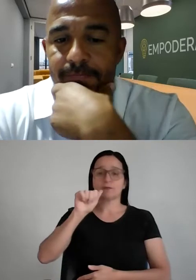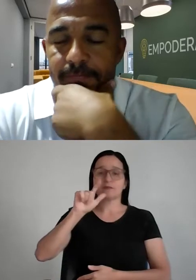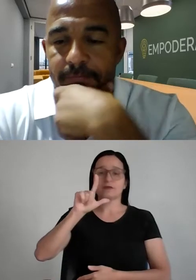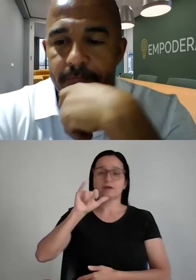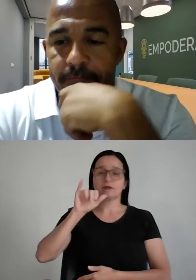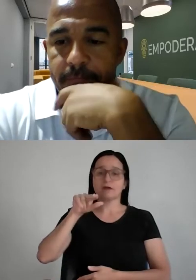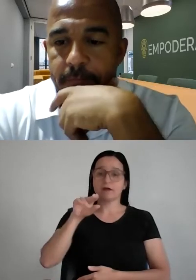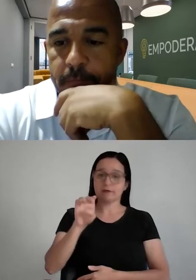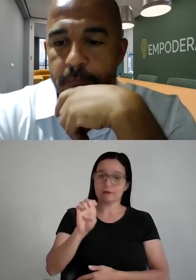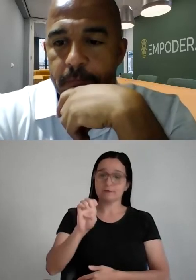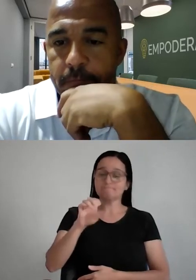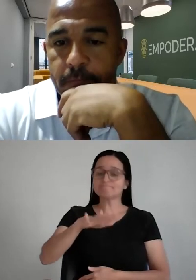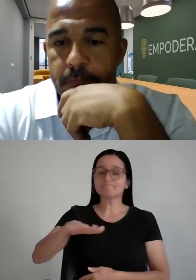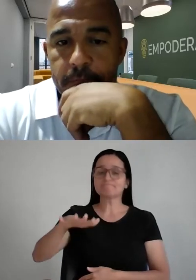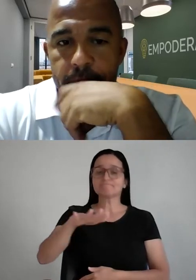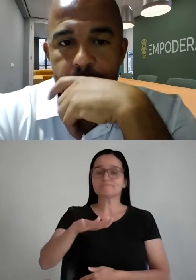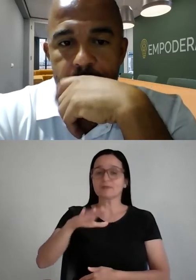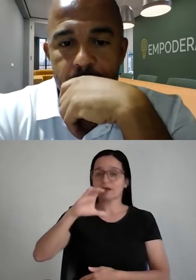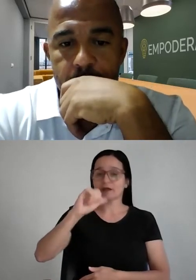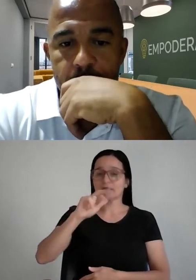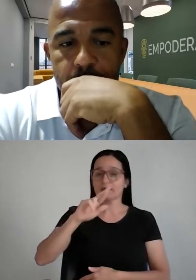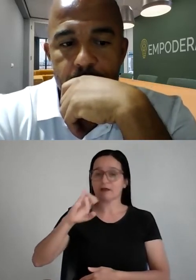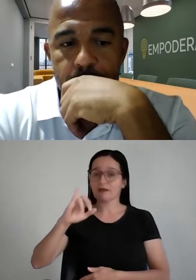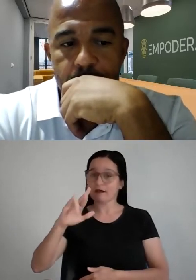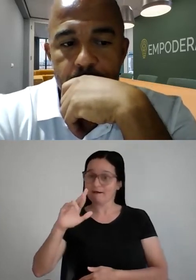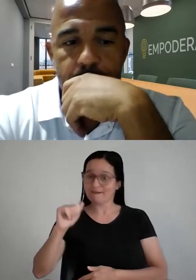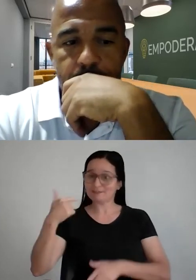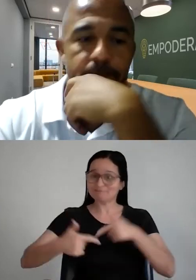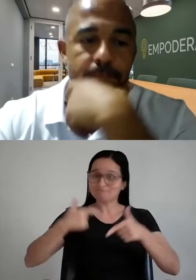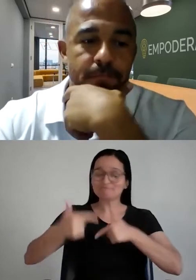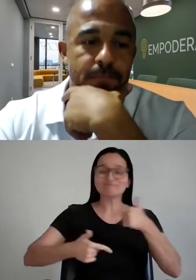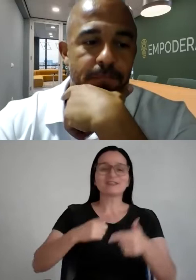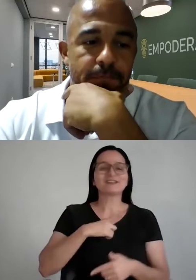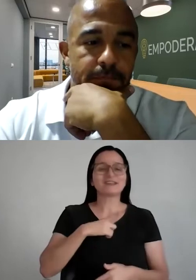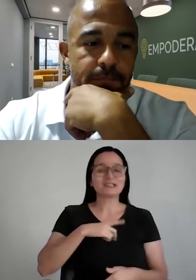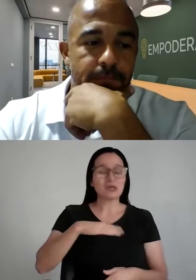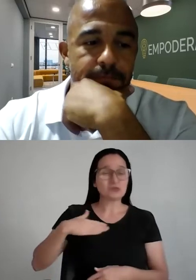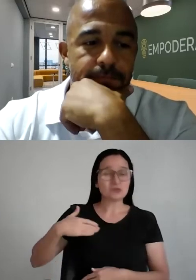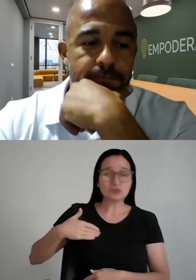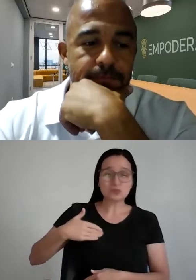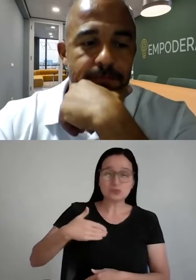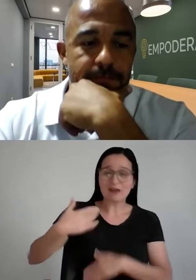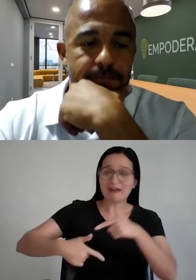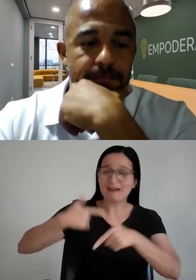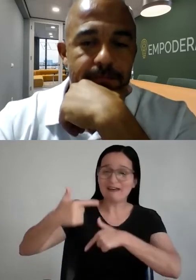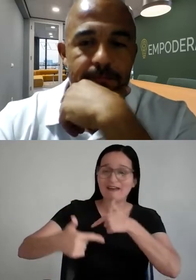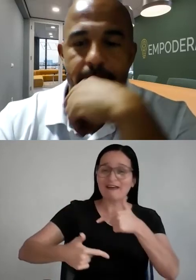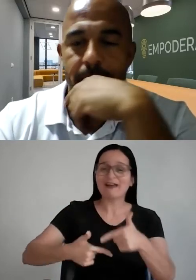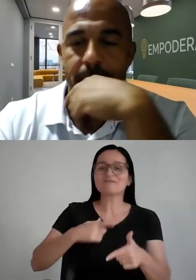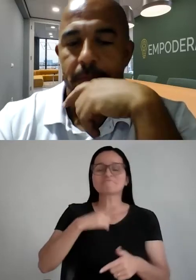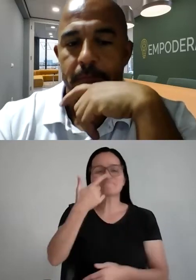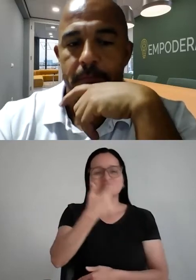área de carreiras da sua instituição e estamos literalmente maratonando aqui nessa sequência de